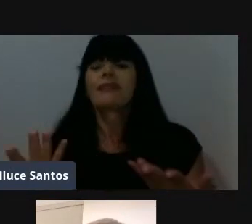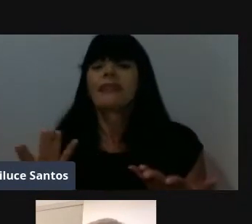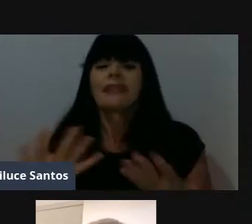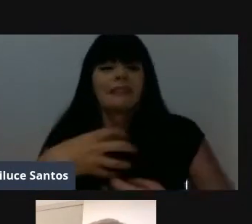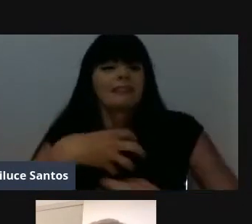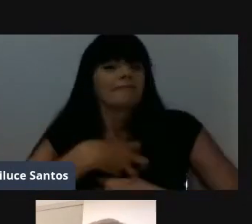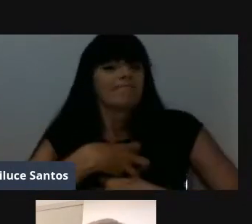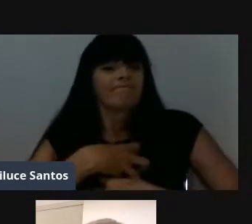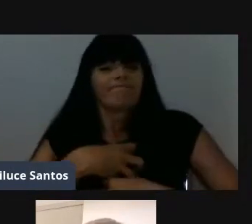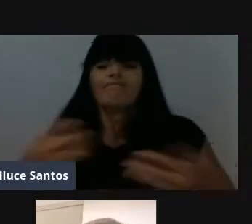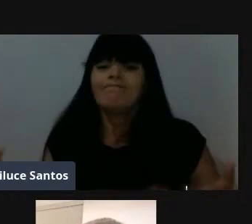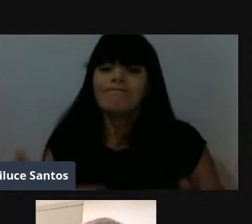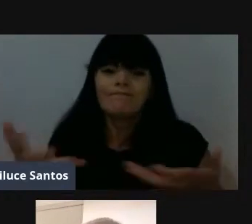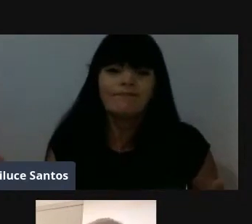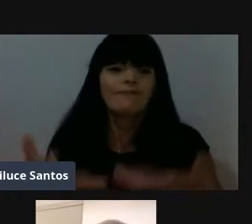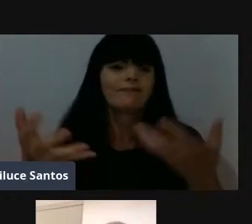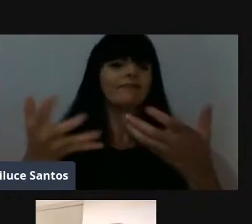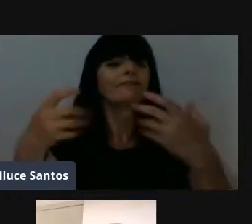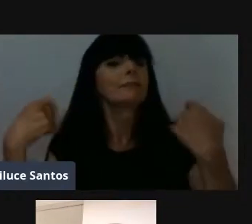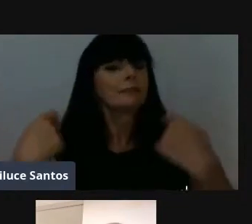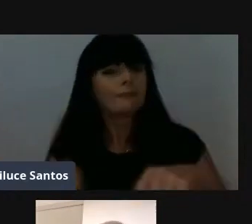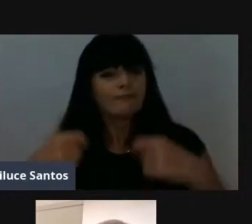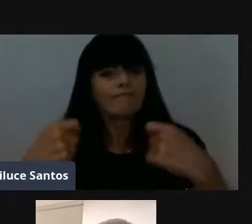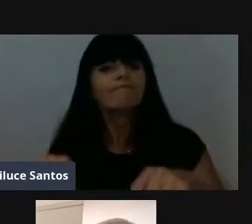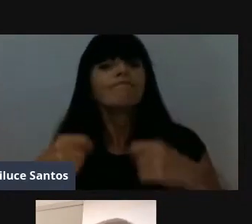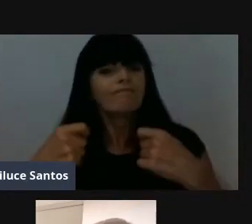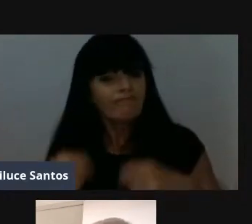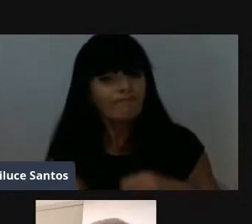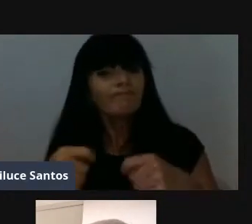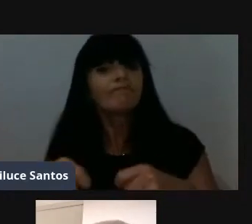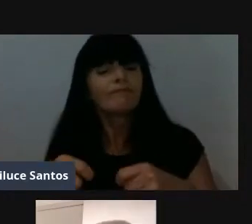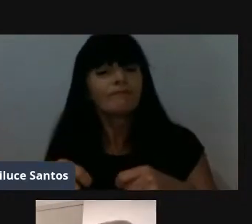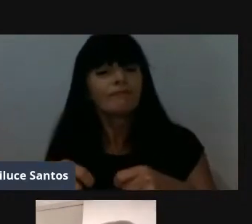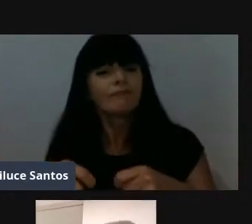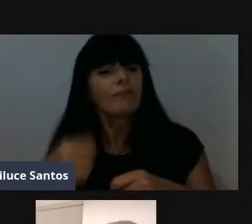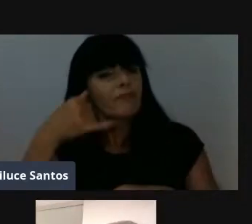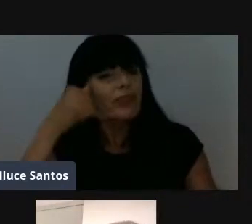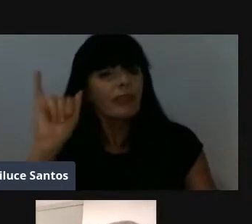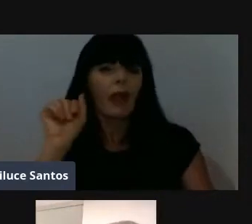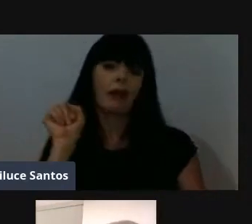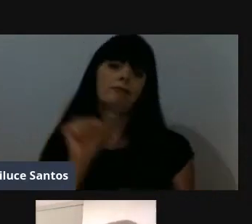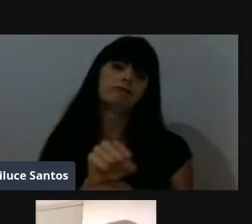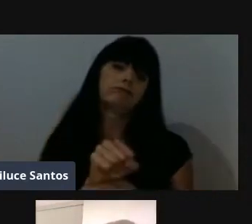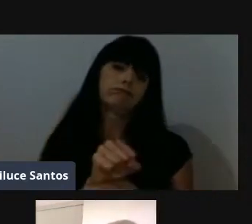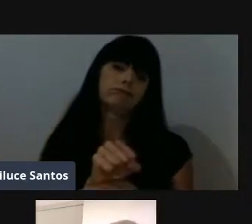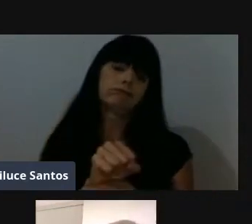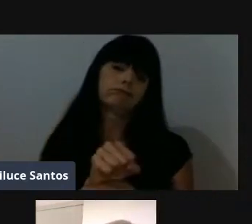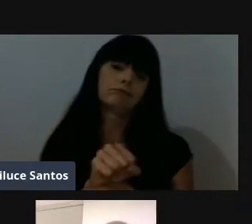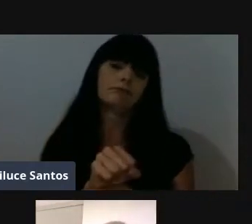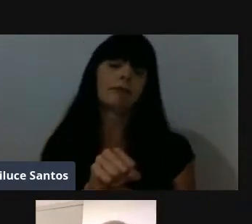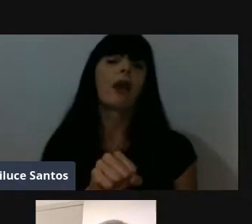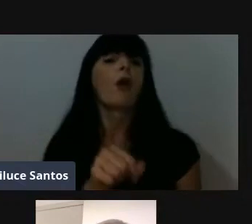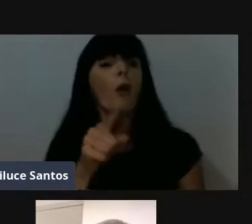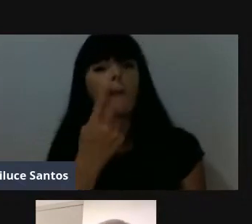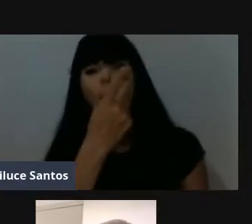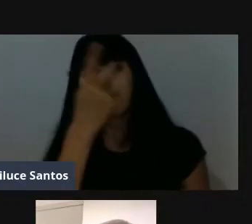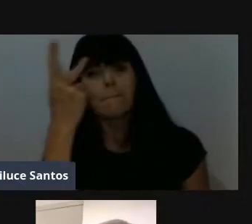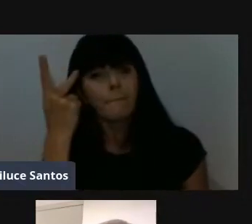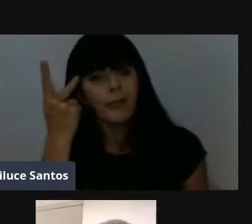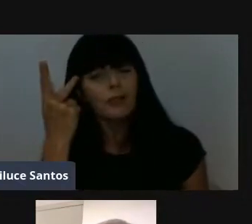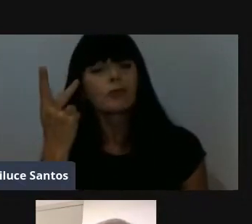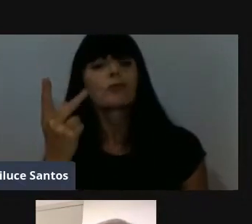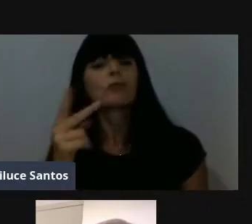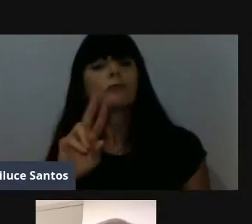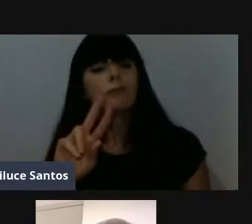fica assim, um grande incentivo, é necessário sair da zona de conforto, né, alguém pediu que a gente